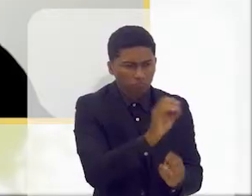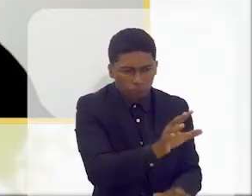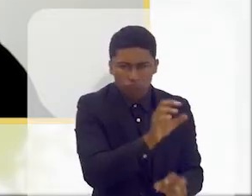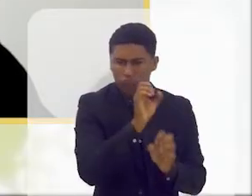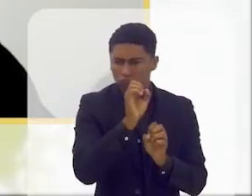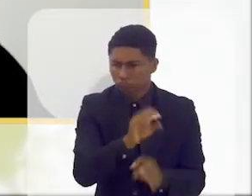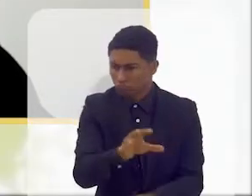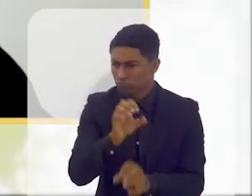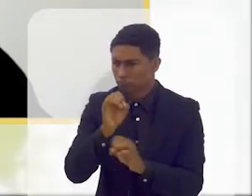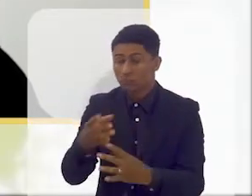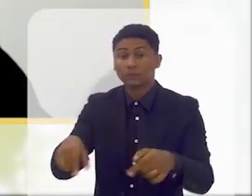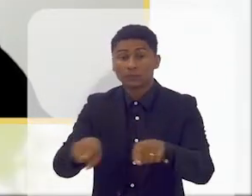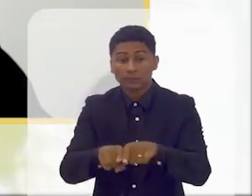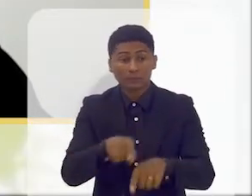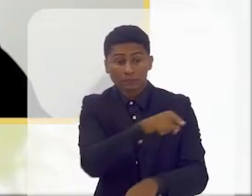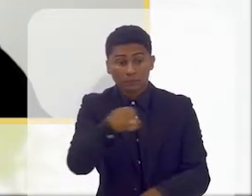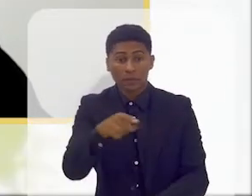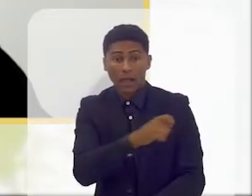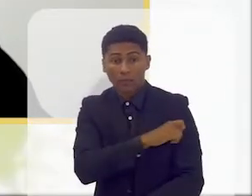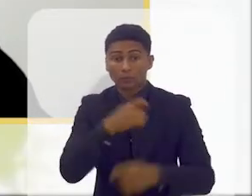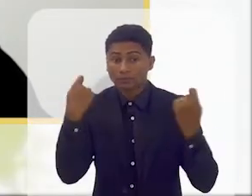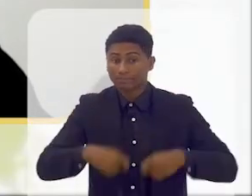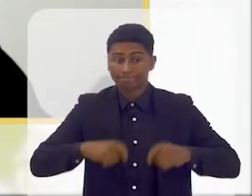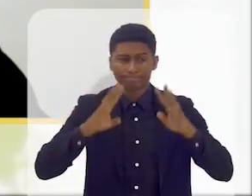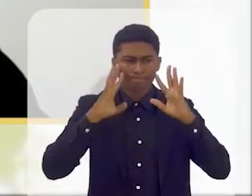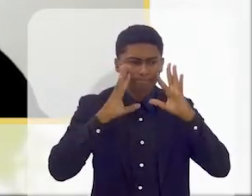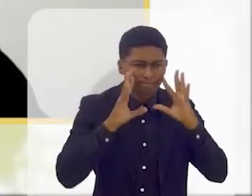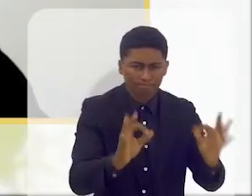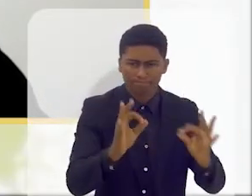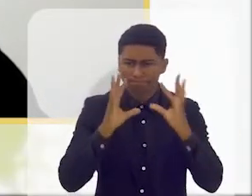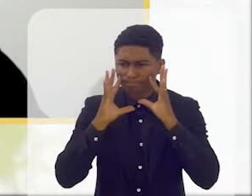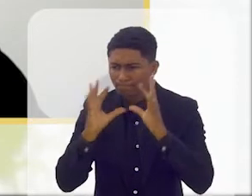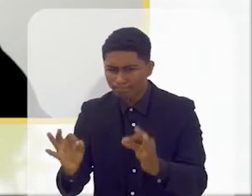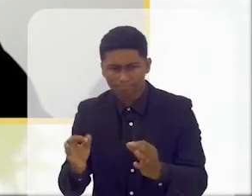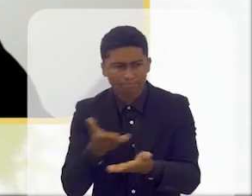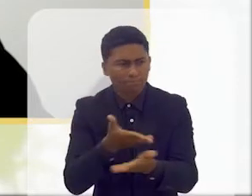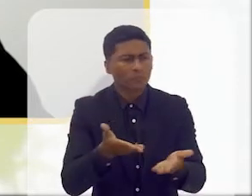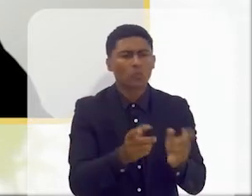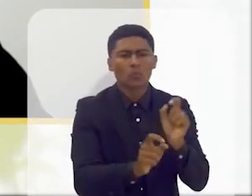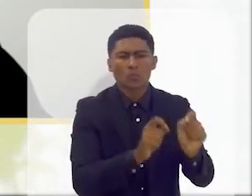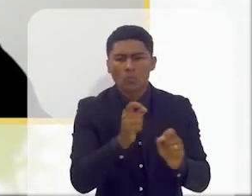mais, eu tenho que ouvir os alunos. É muito importante pensarmos nisto.